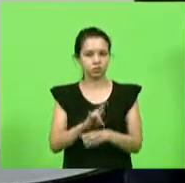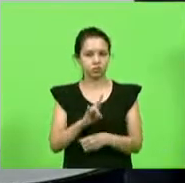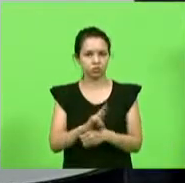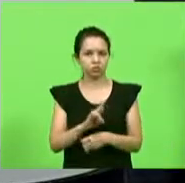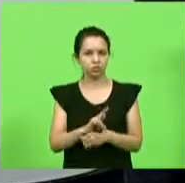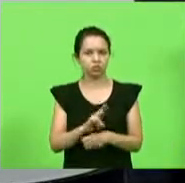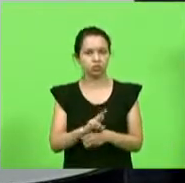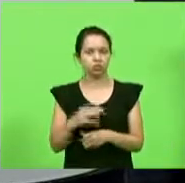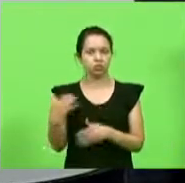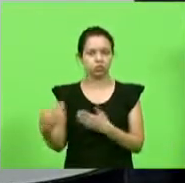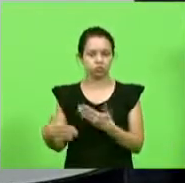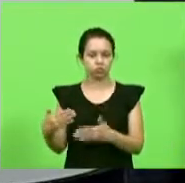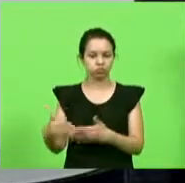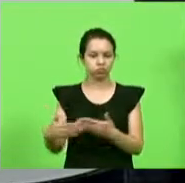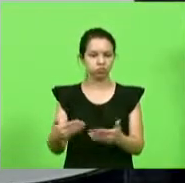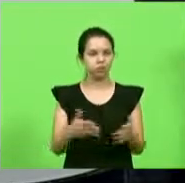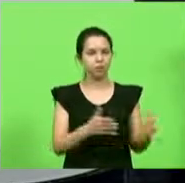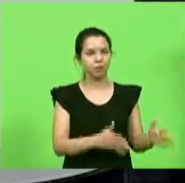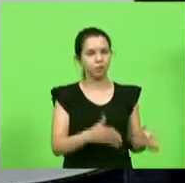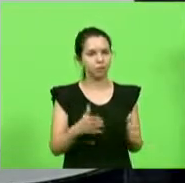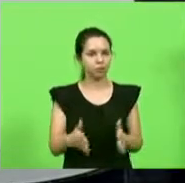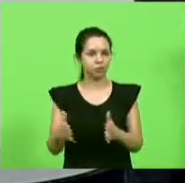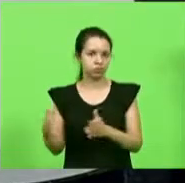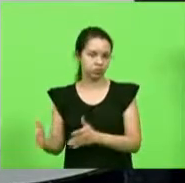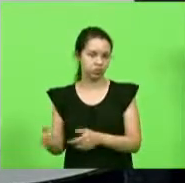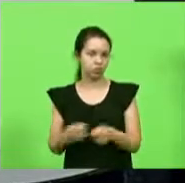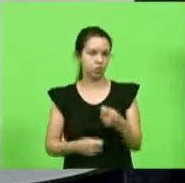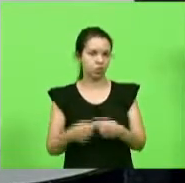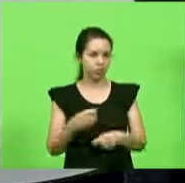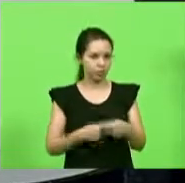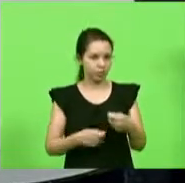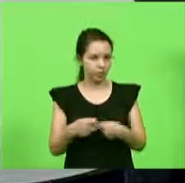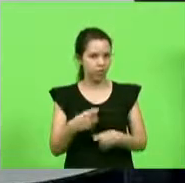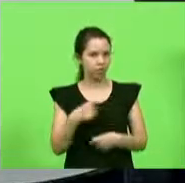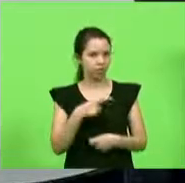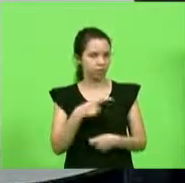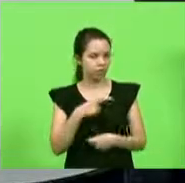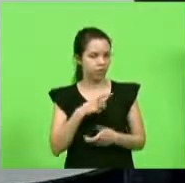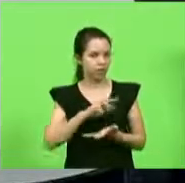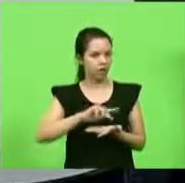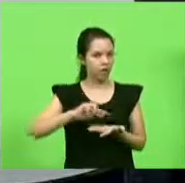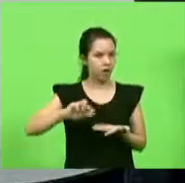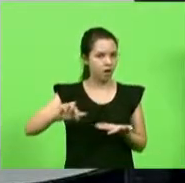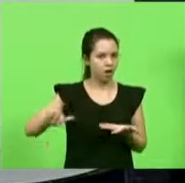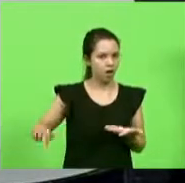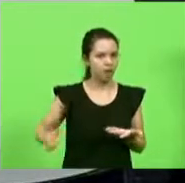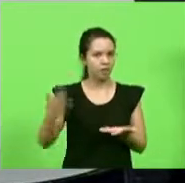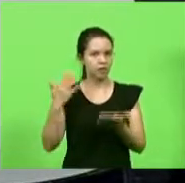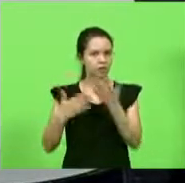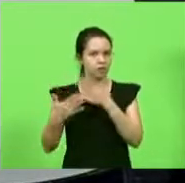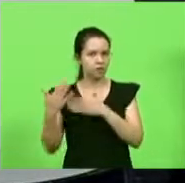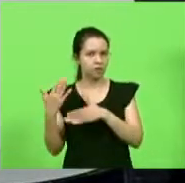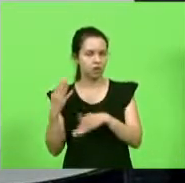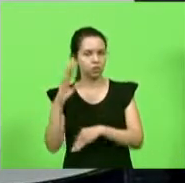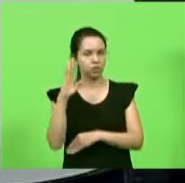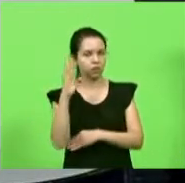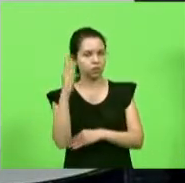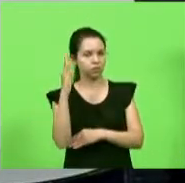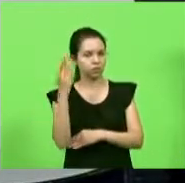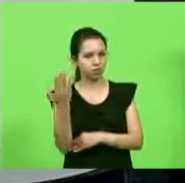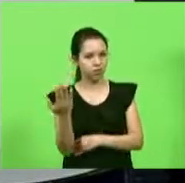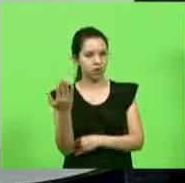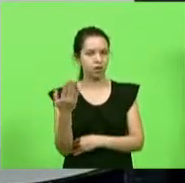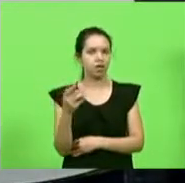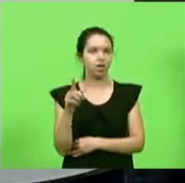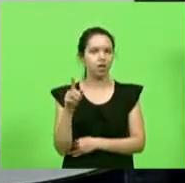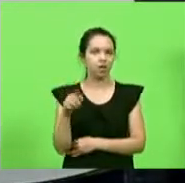passou por vários ciclos econômicos diversos desde o ciclo da madeira que era uma